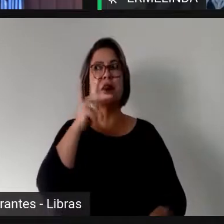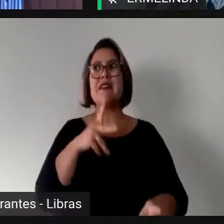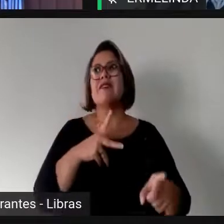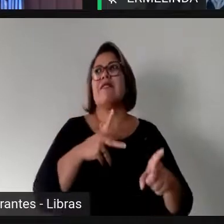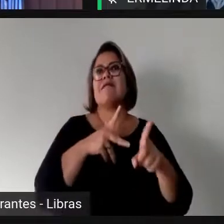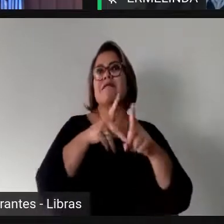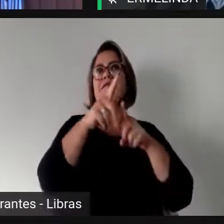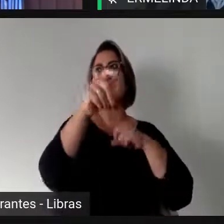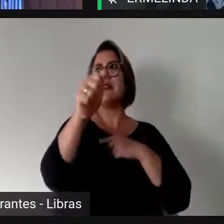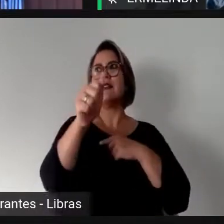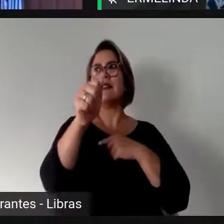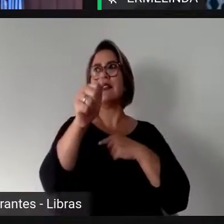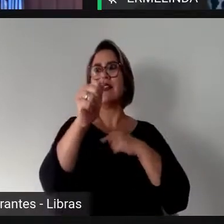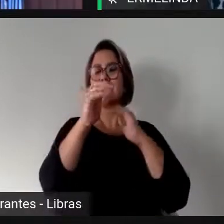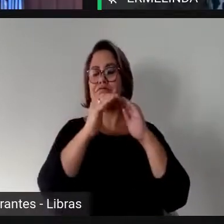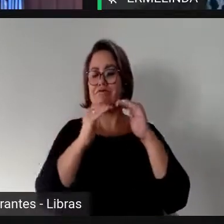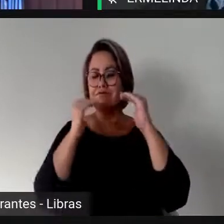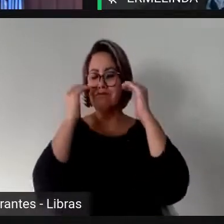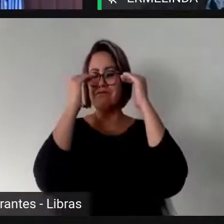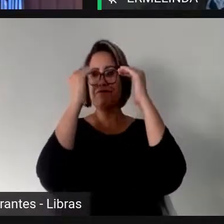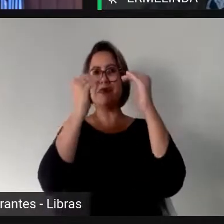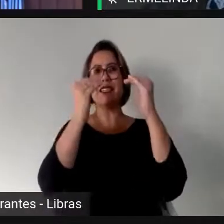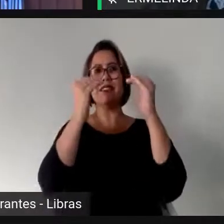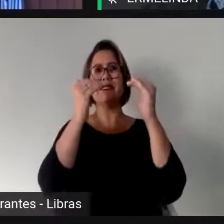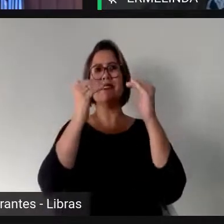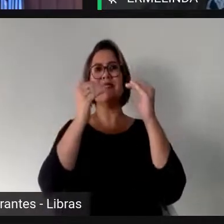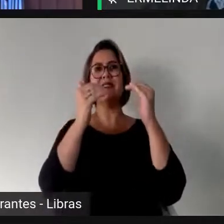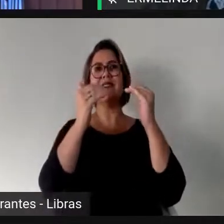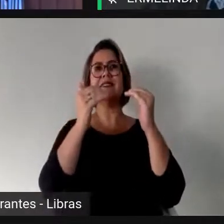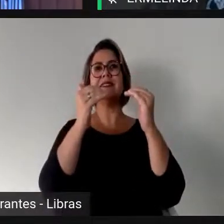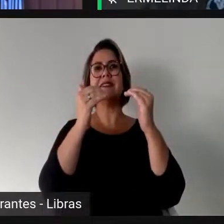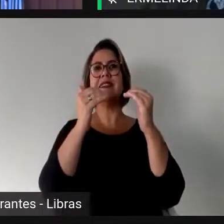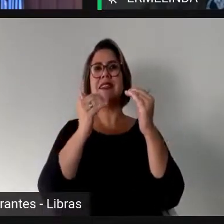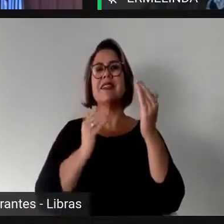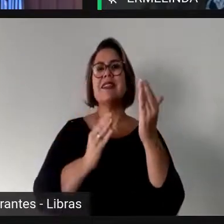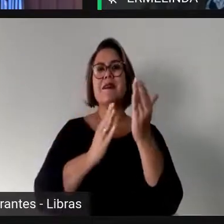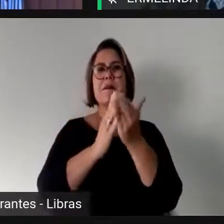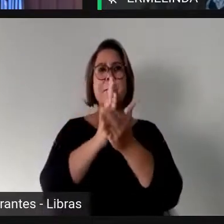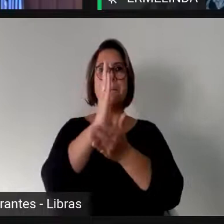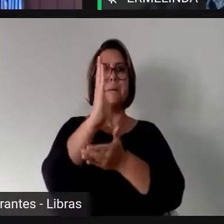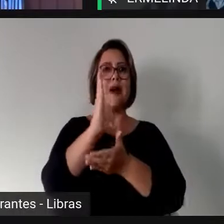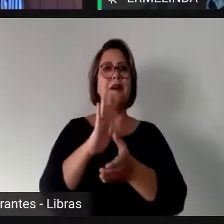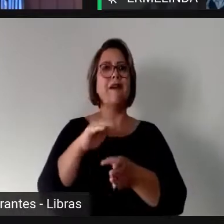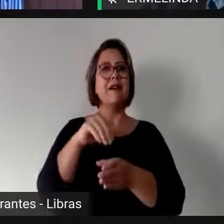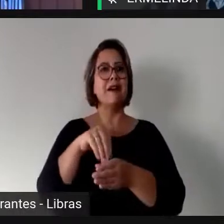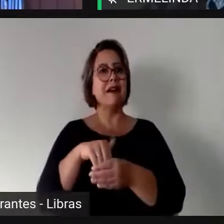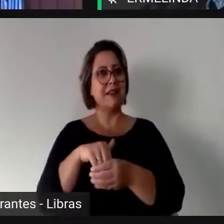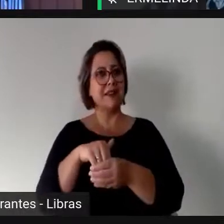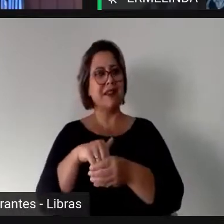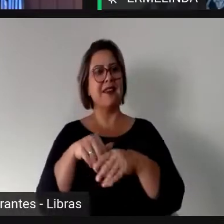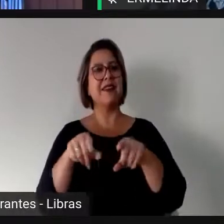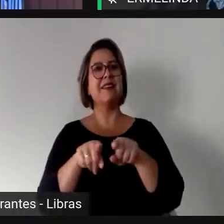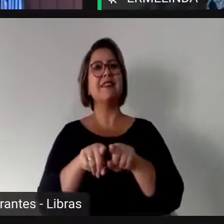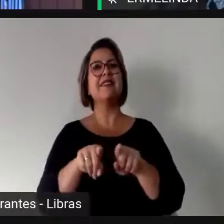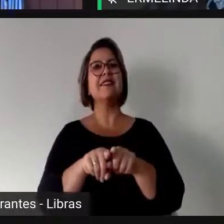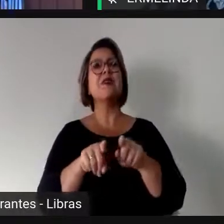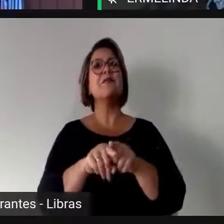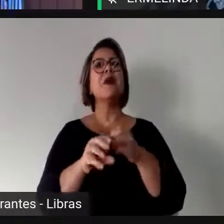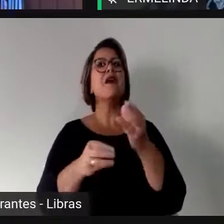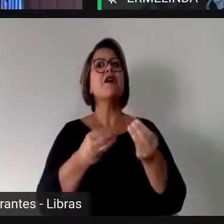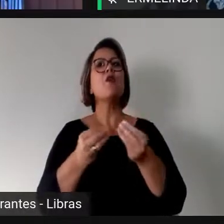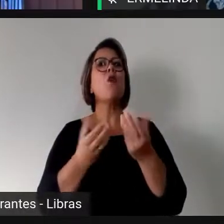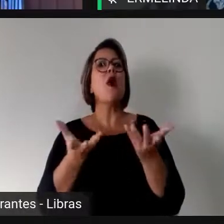que elas precisam superar para serem eleitas e, ao mesmo tempo, quais são os